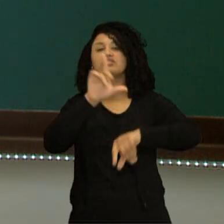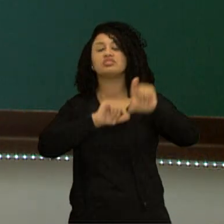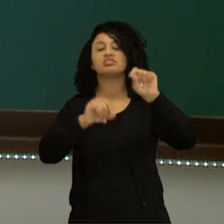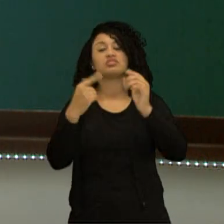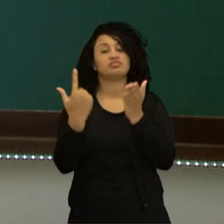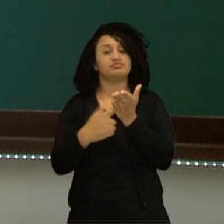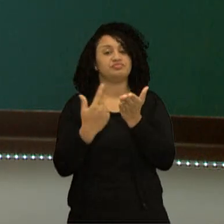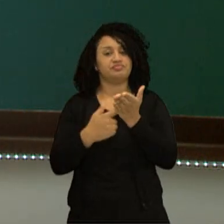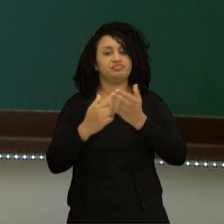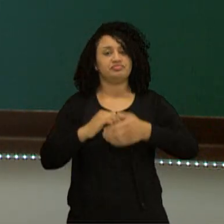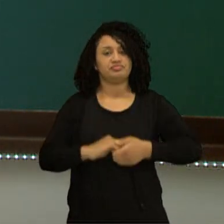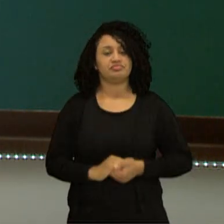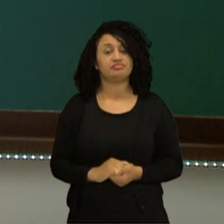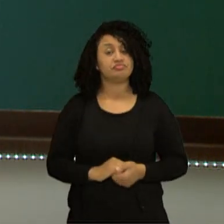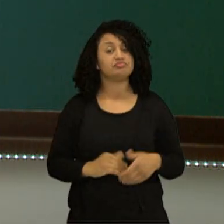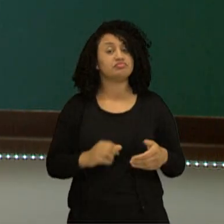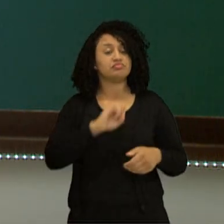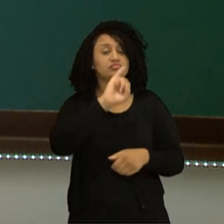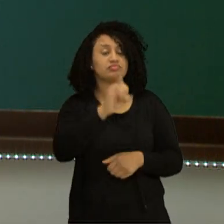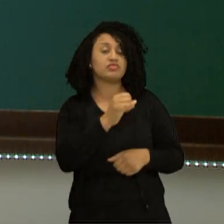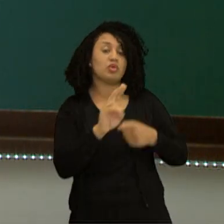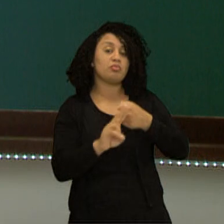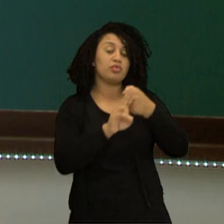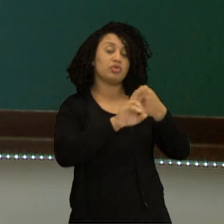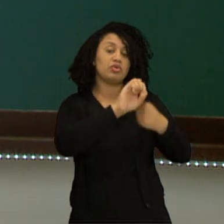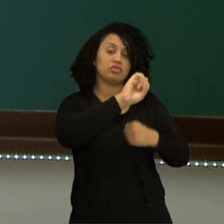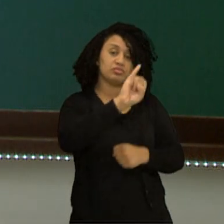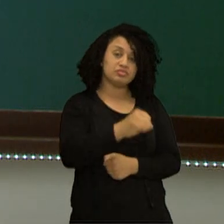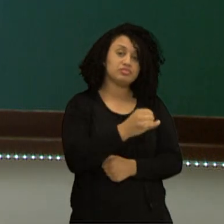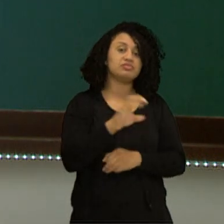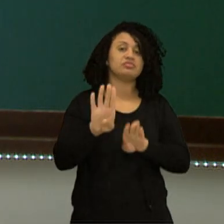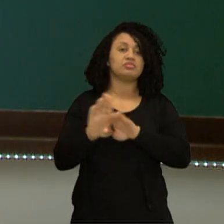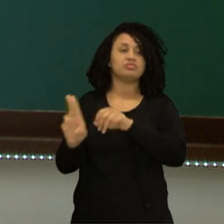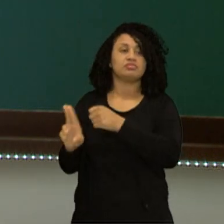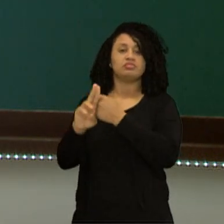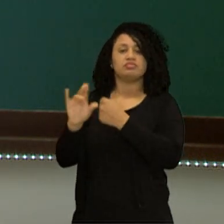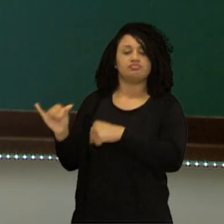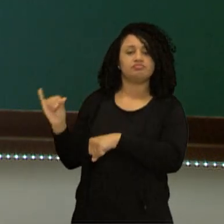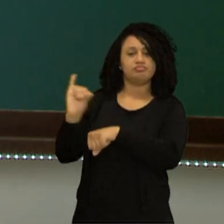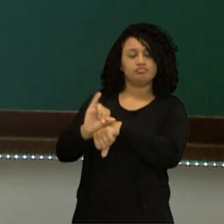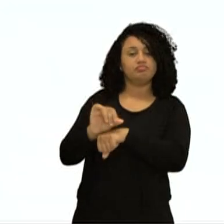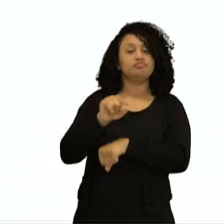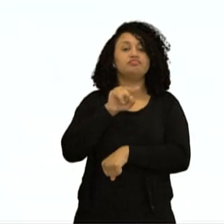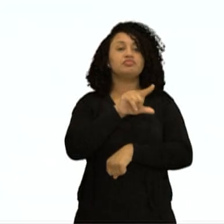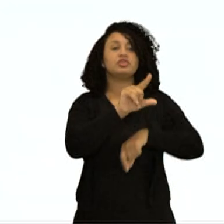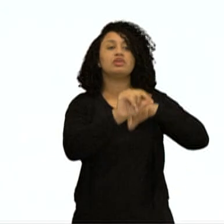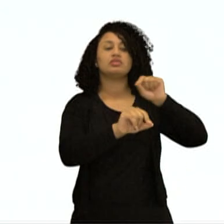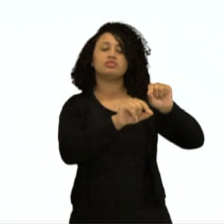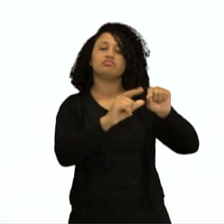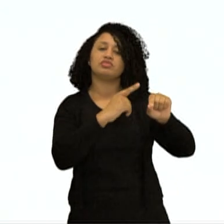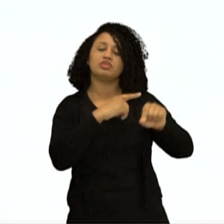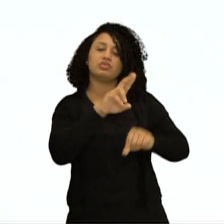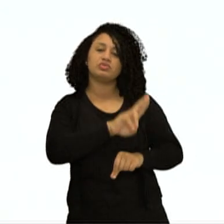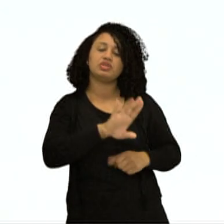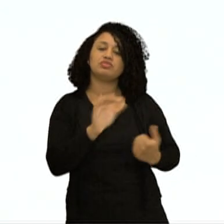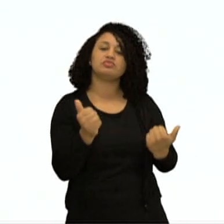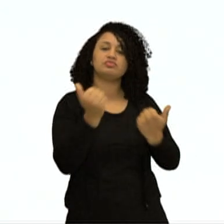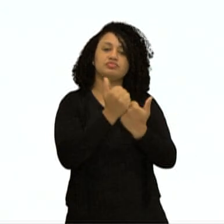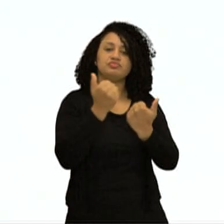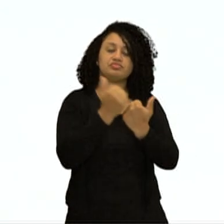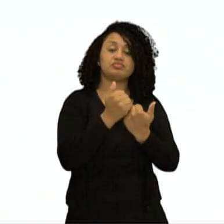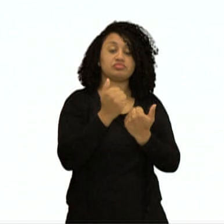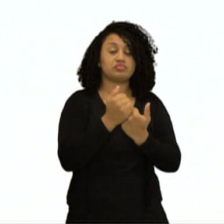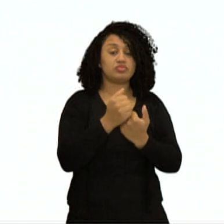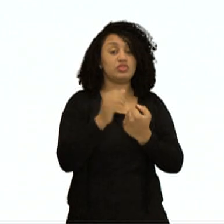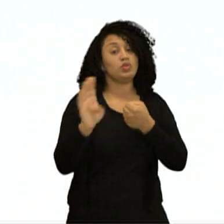Vamos falar sobre o subject pronoun e o object pronoun. Os subject pronouns são usados para substituir um